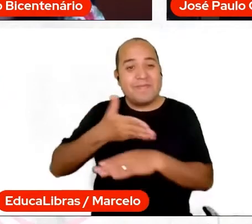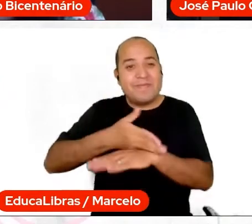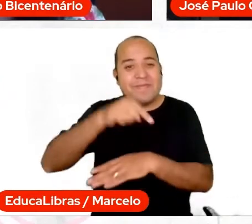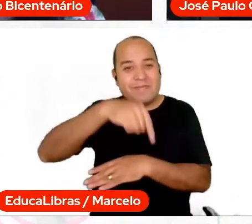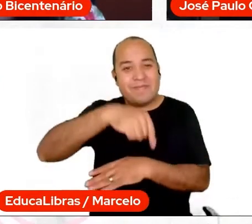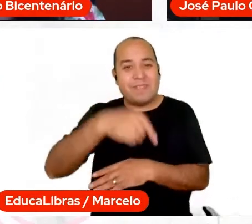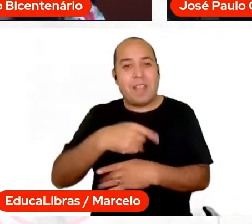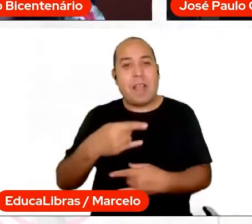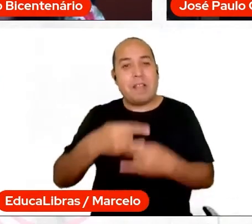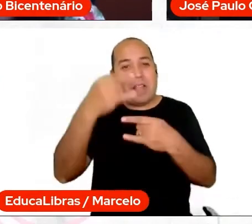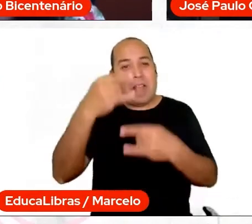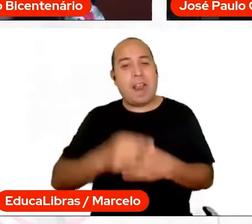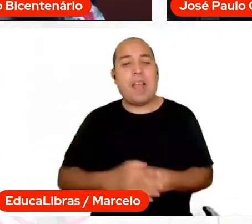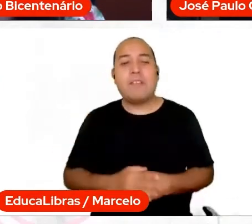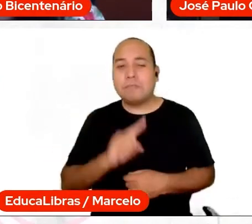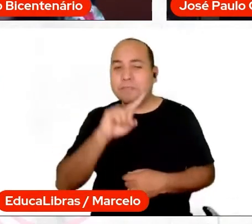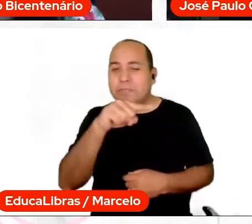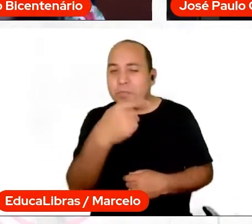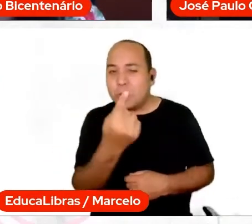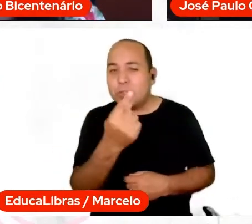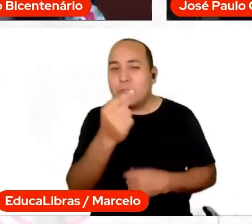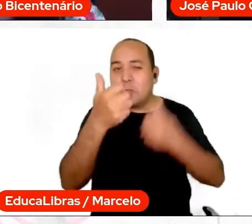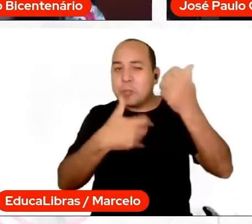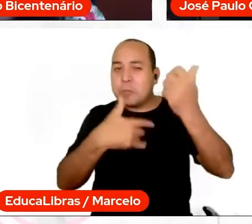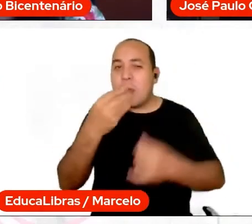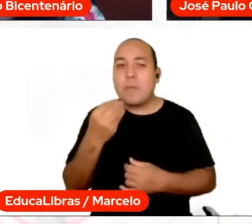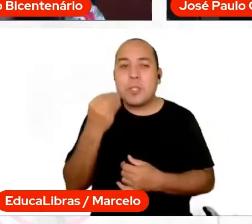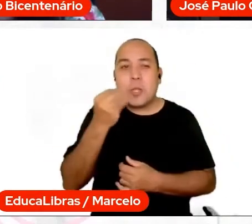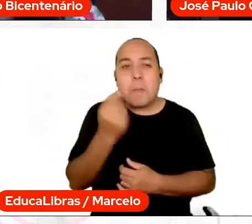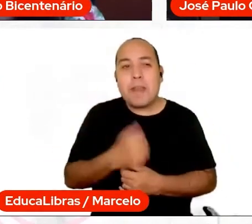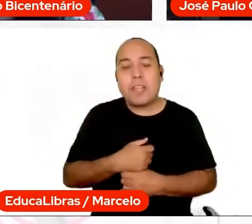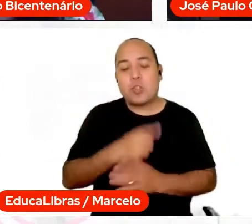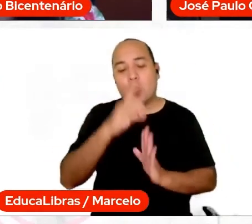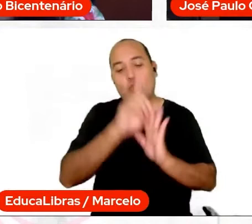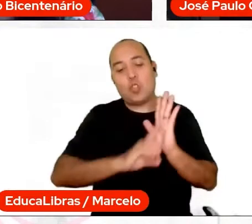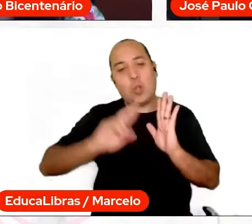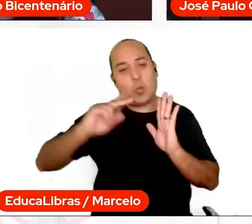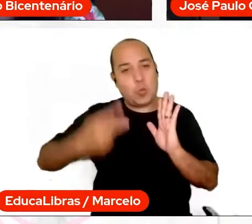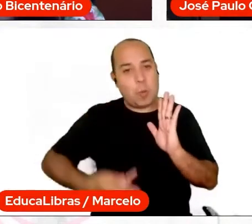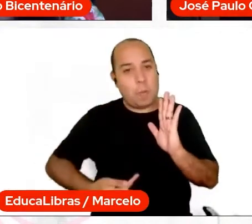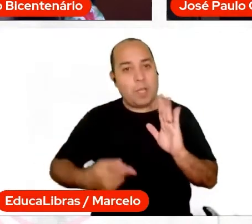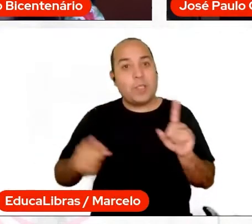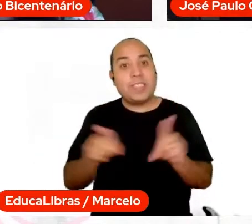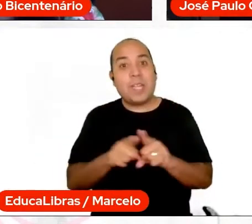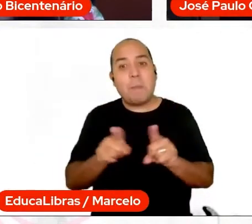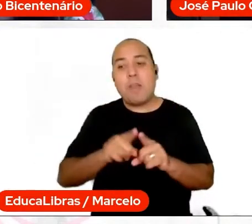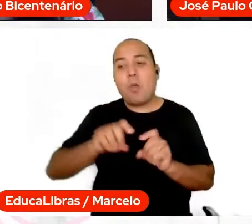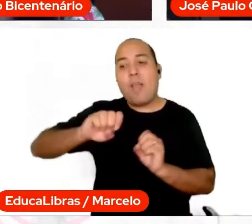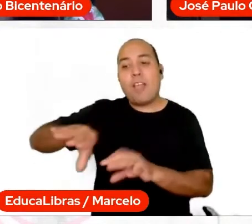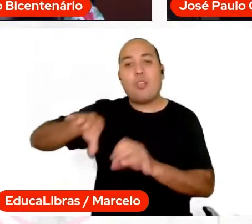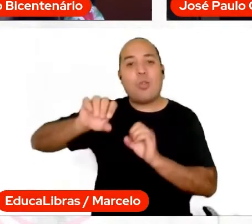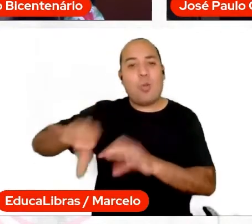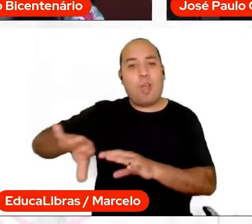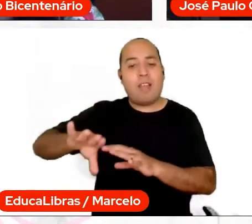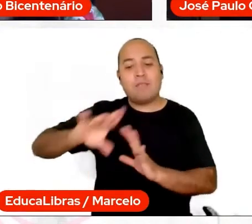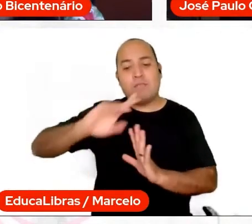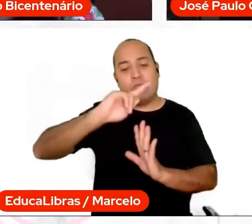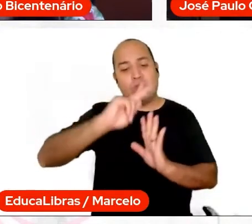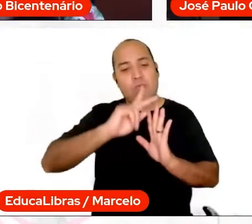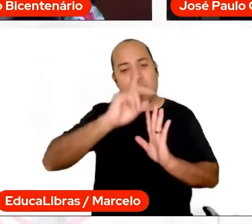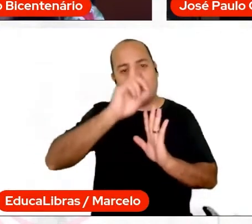trago também daqui a pouquinho a minha experiência com os direitos humanos e com a educação e direitos humanos